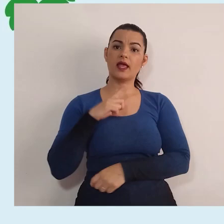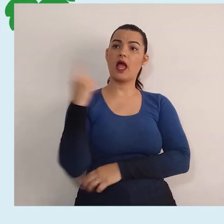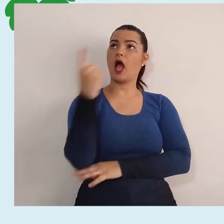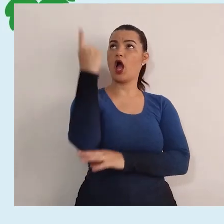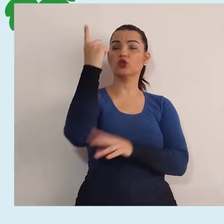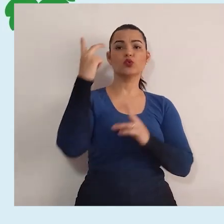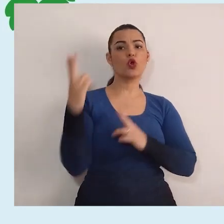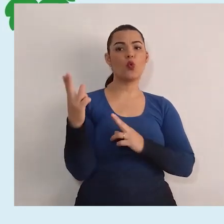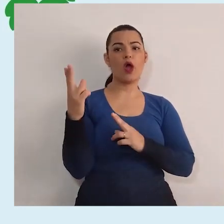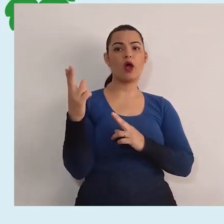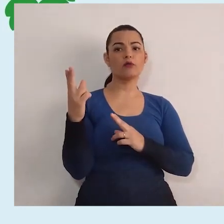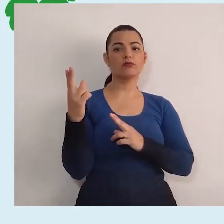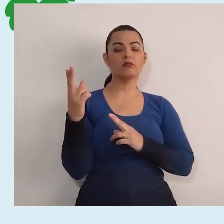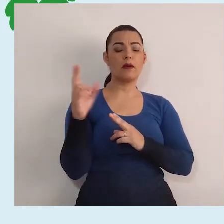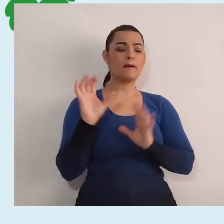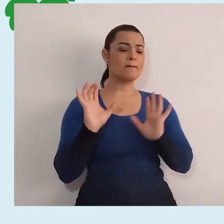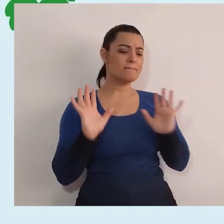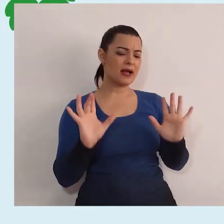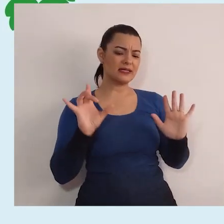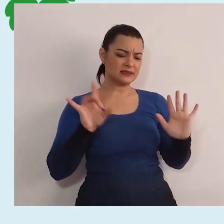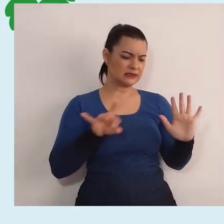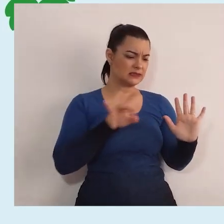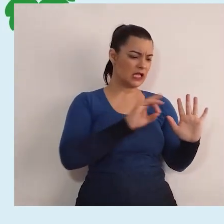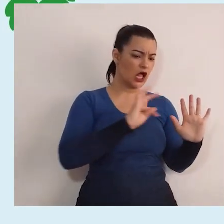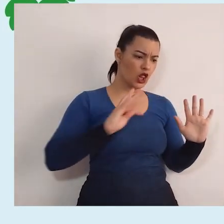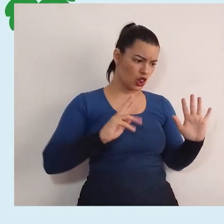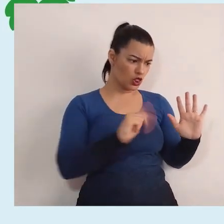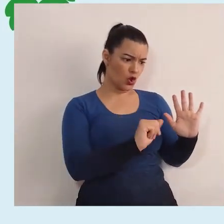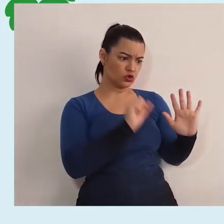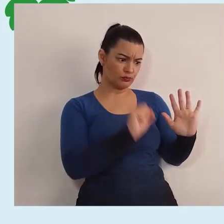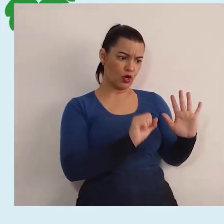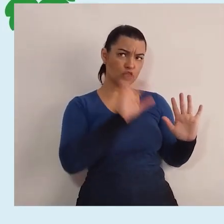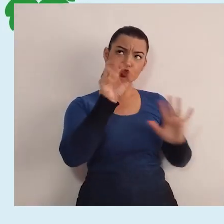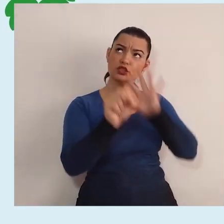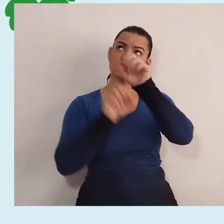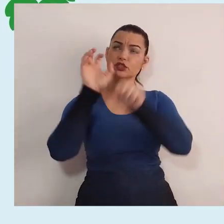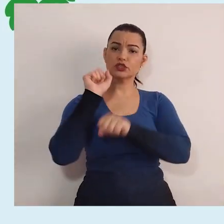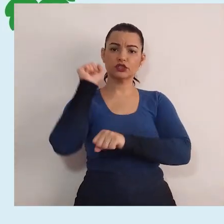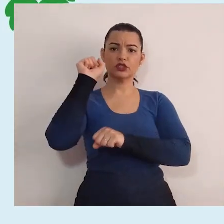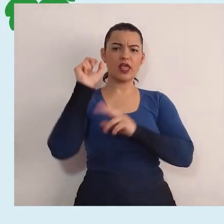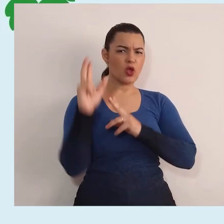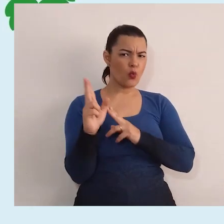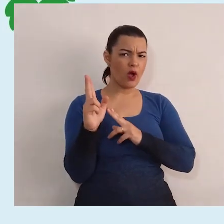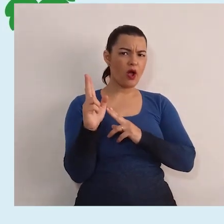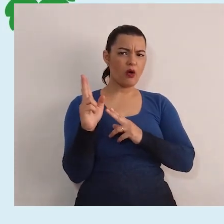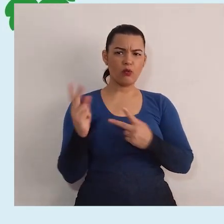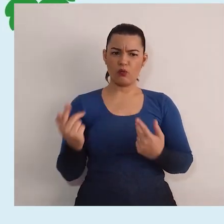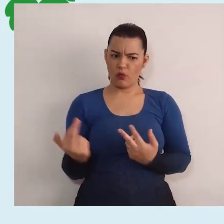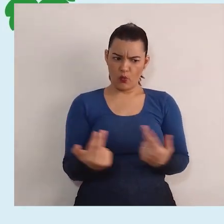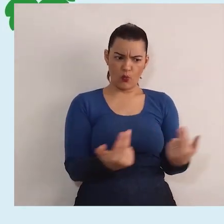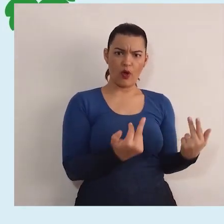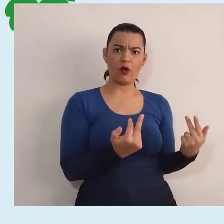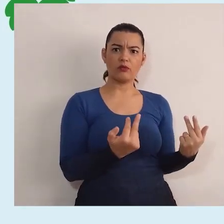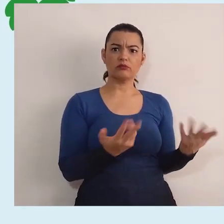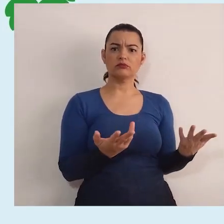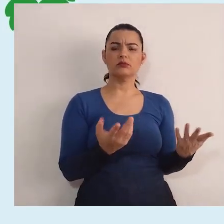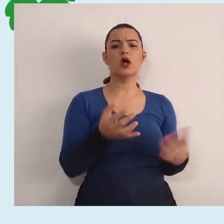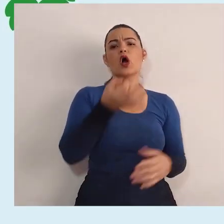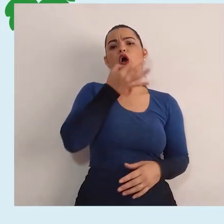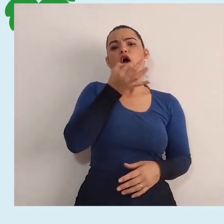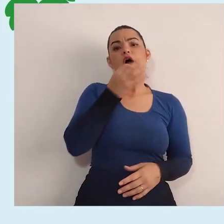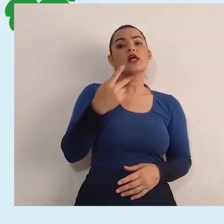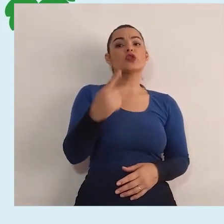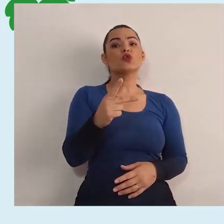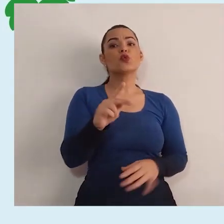mesma altura para todos. Mas todos têm as mesmas condições para subir na árvore? Na sua